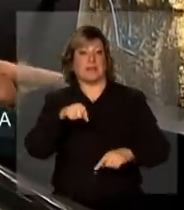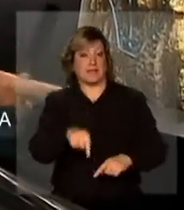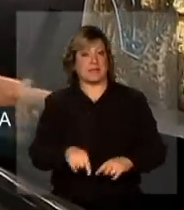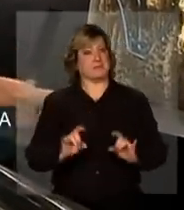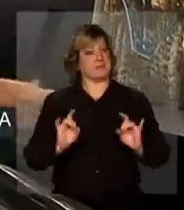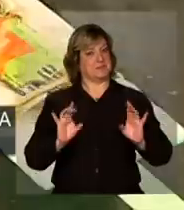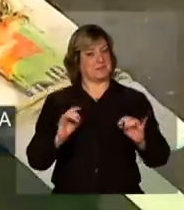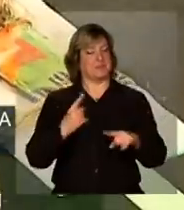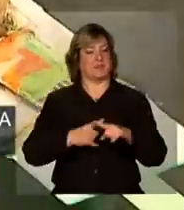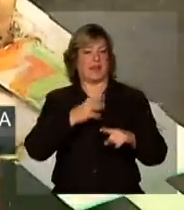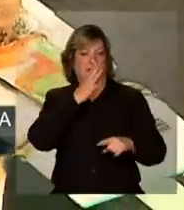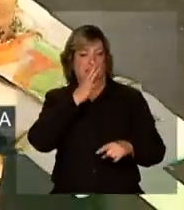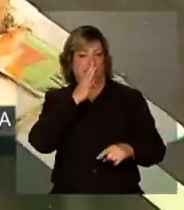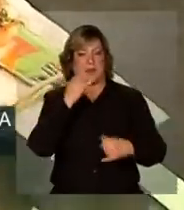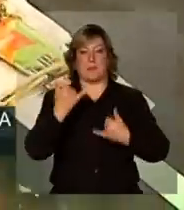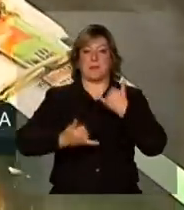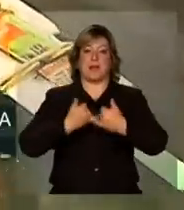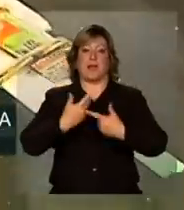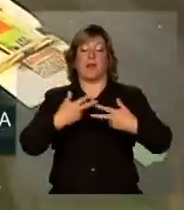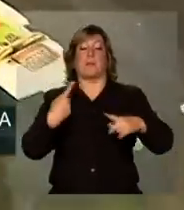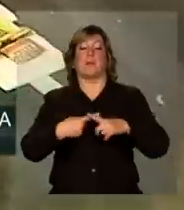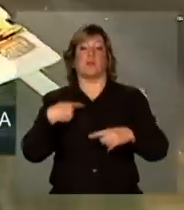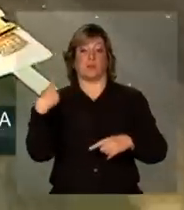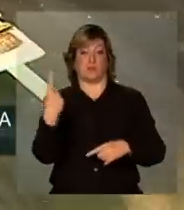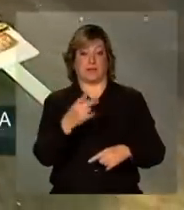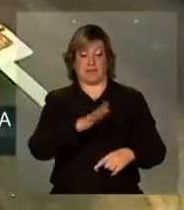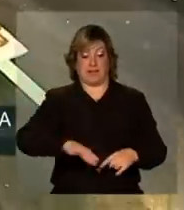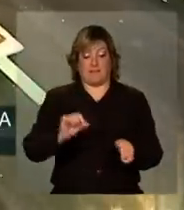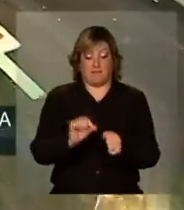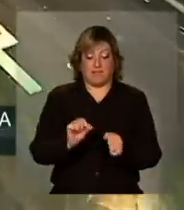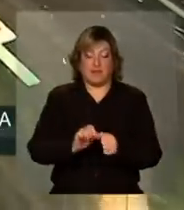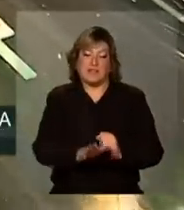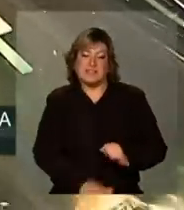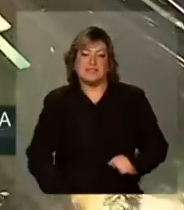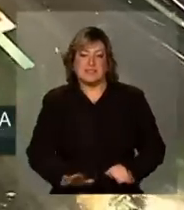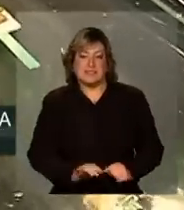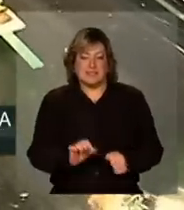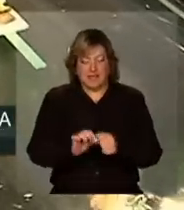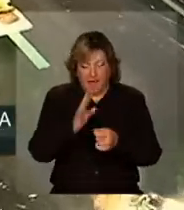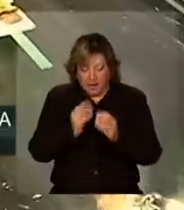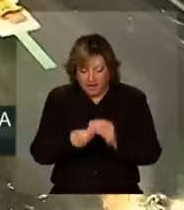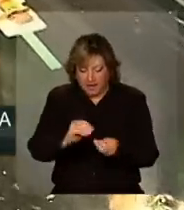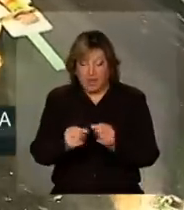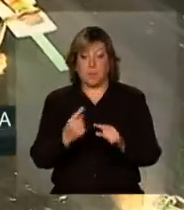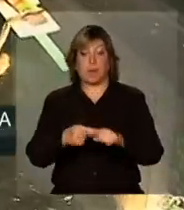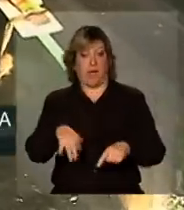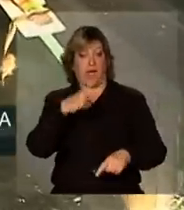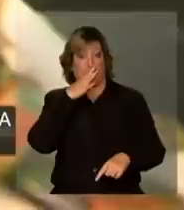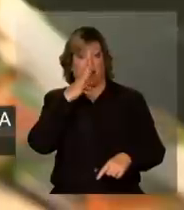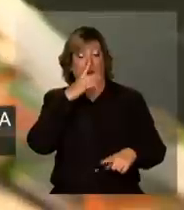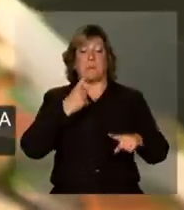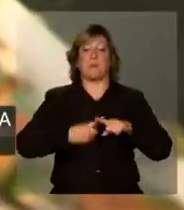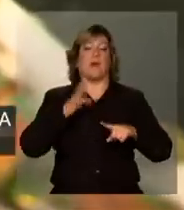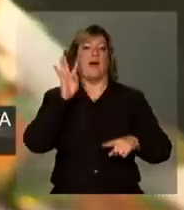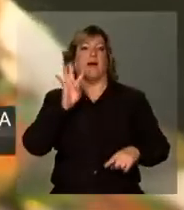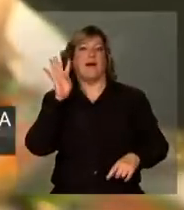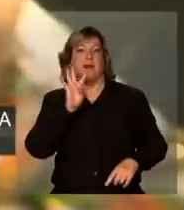sofisticado para os brinquedos que as crianças fazem quando criança. E ele é interessante porque ele